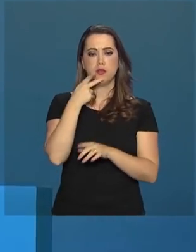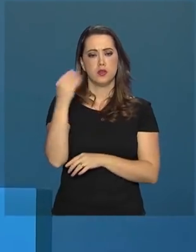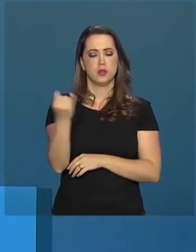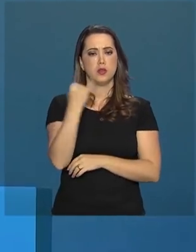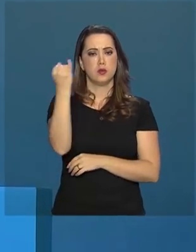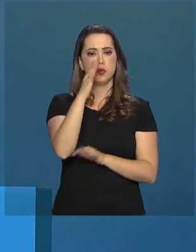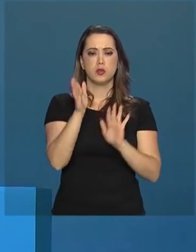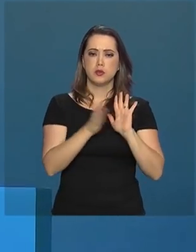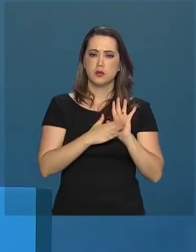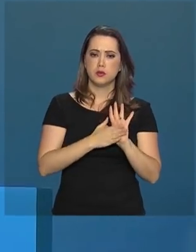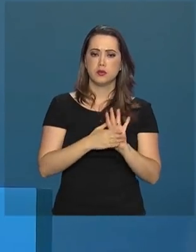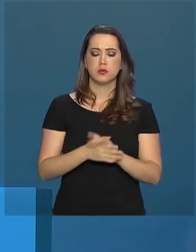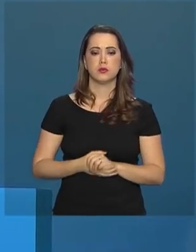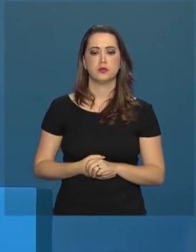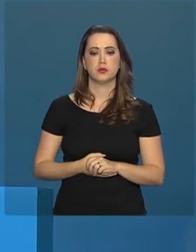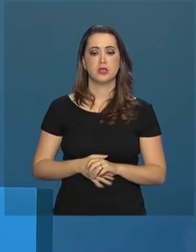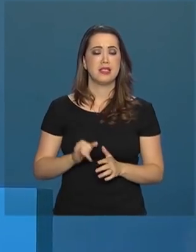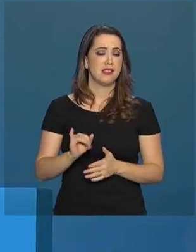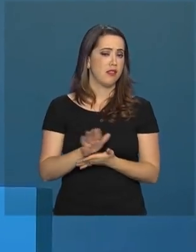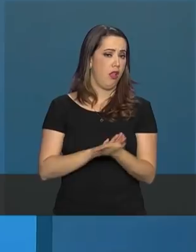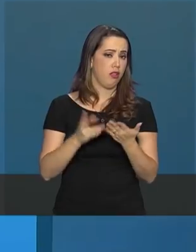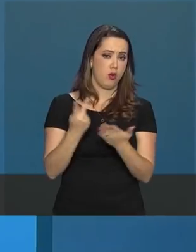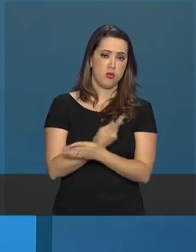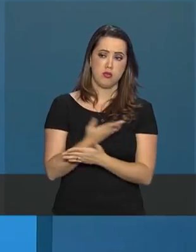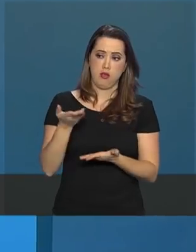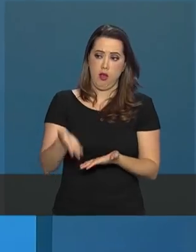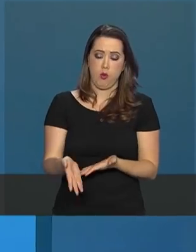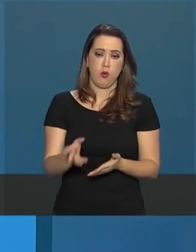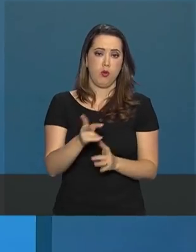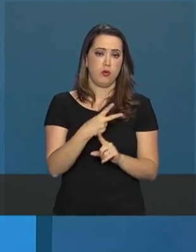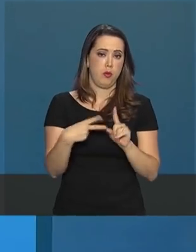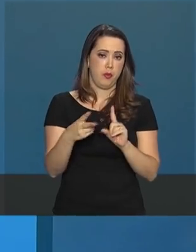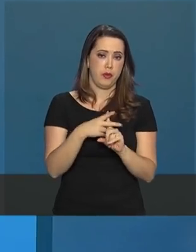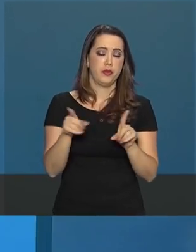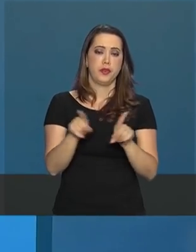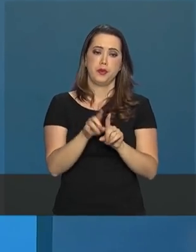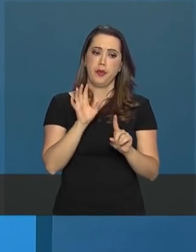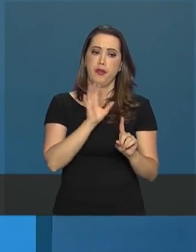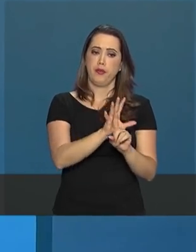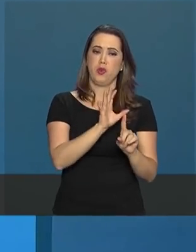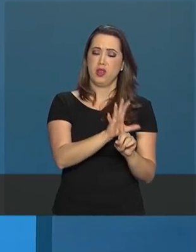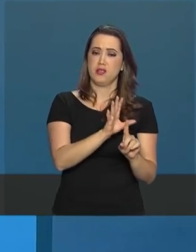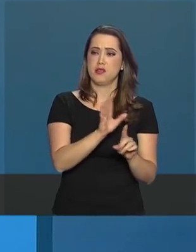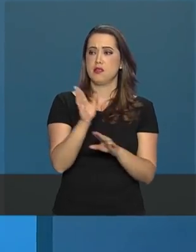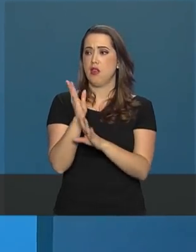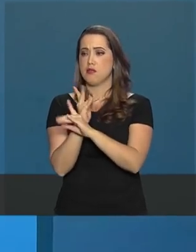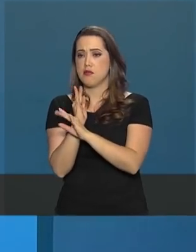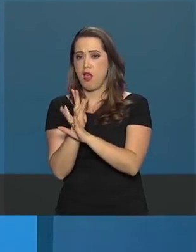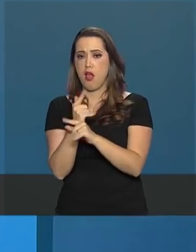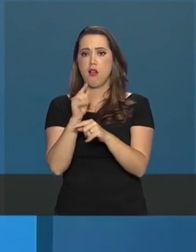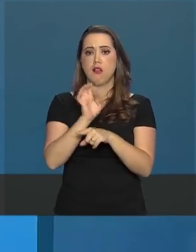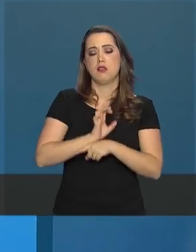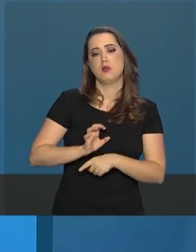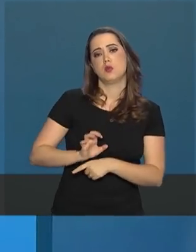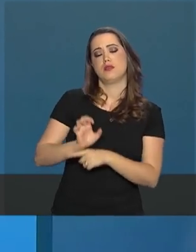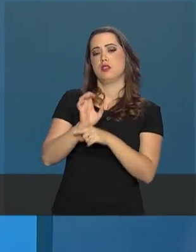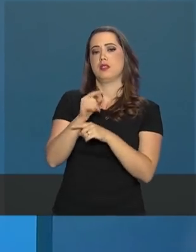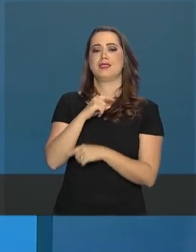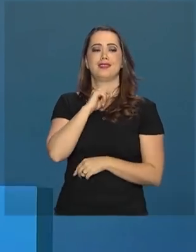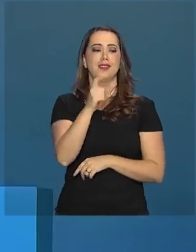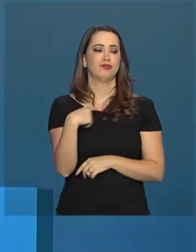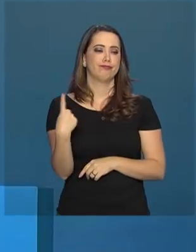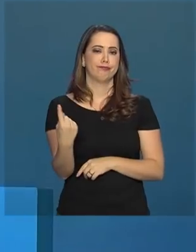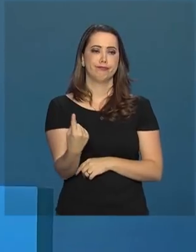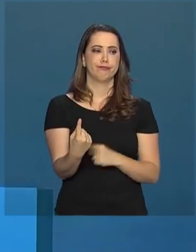importância da proposta. Se nada for feito em relação à previdência, que também impacta estados e municípios, nenhum de